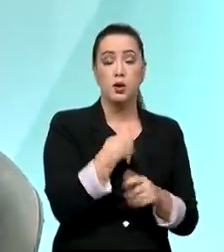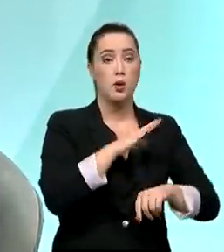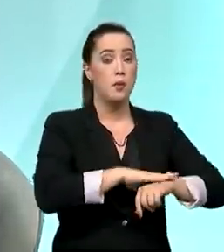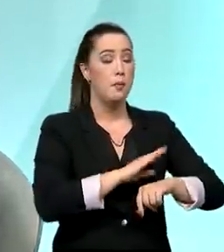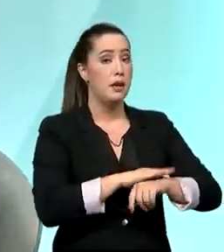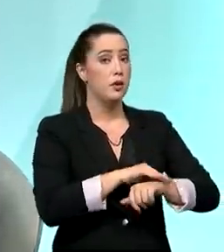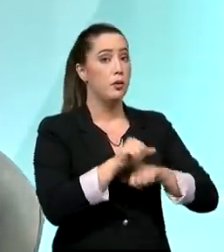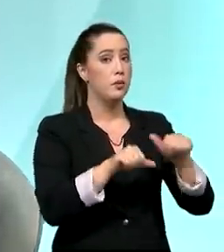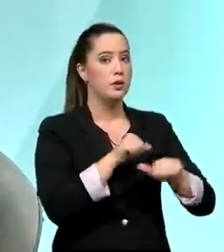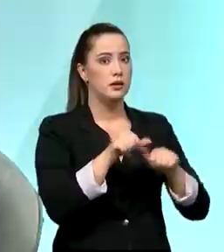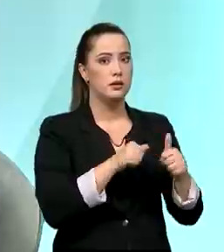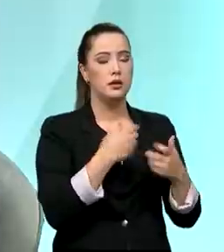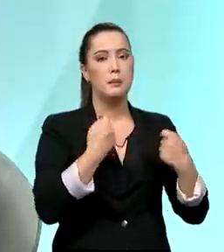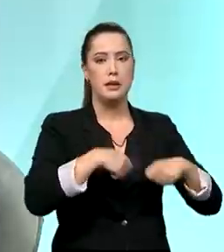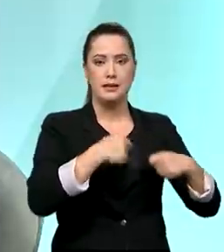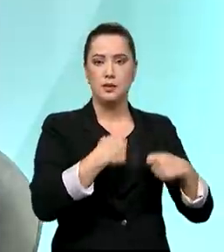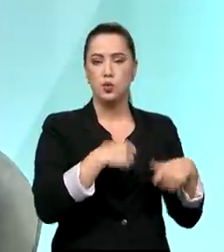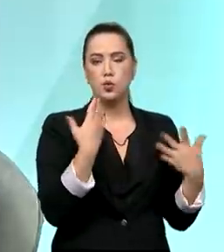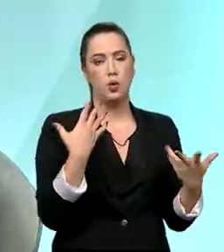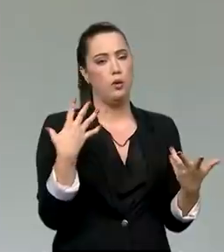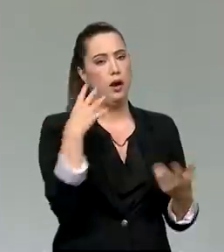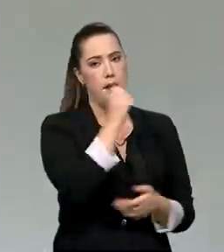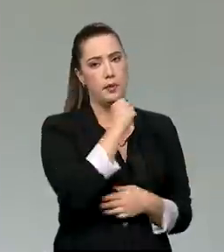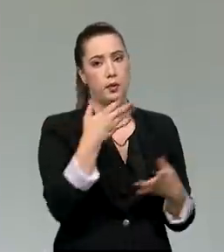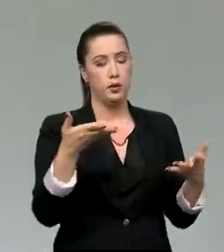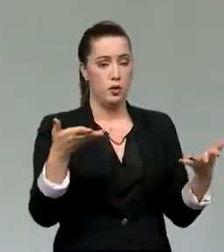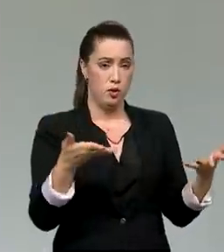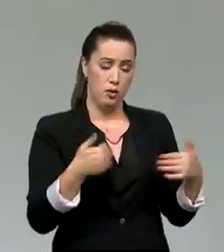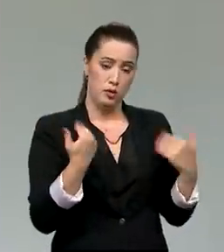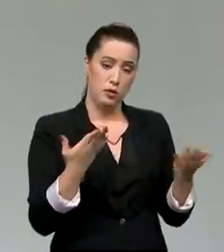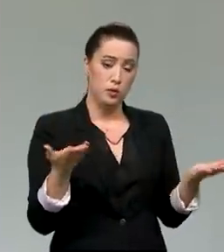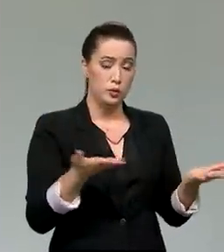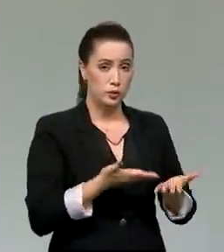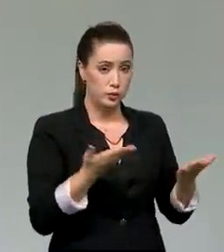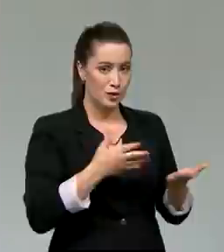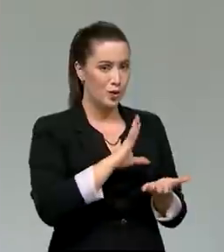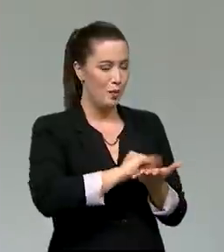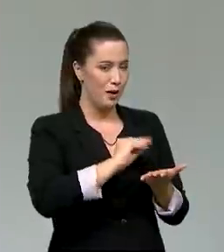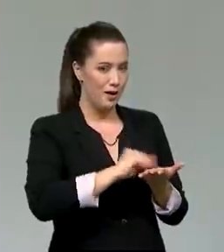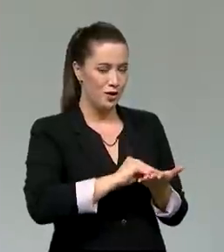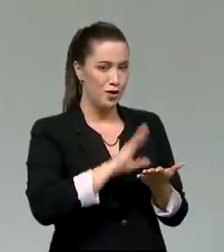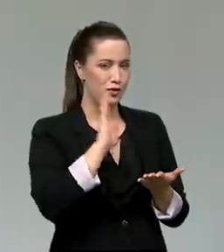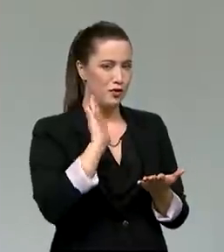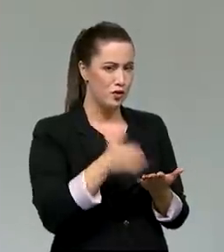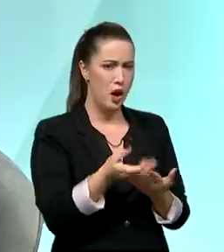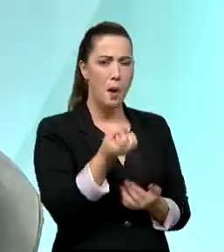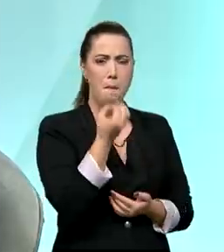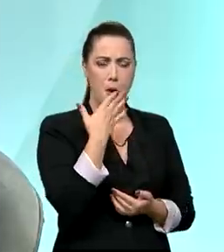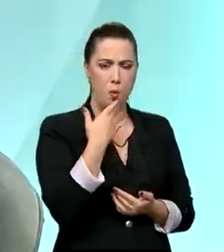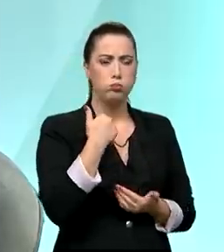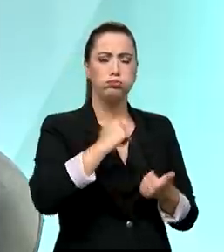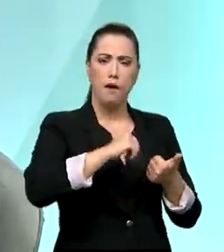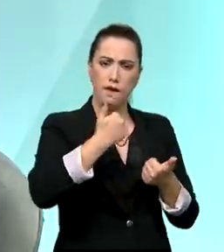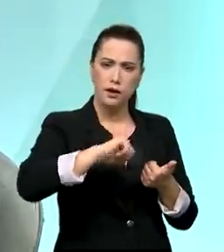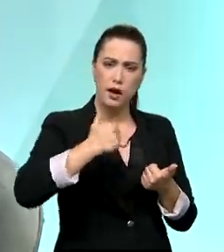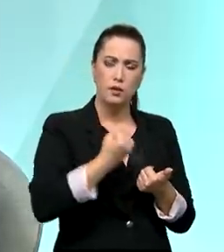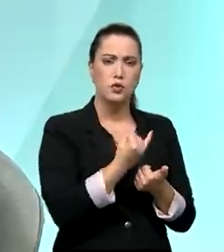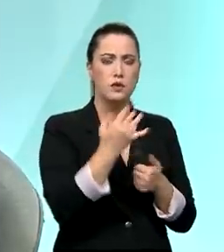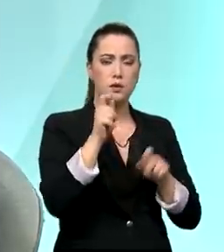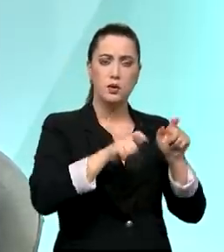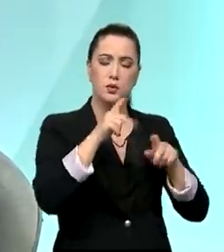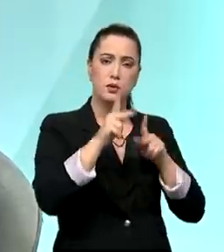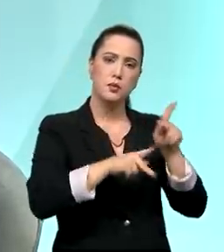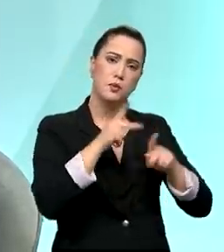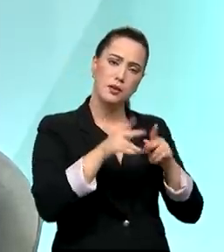atualização forçada. Então, hoje, esse aplicativo, ele já é muito bem entendido pela maioria da população.